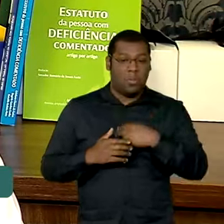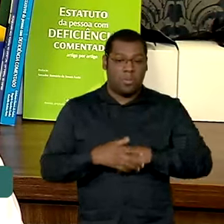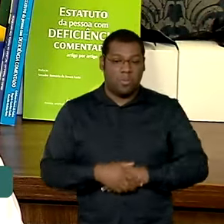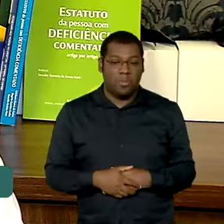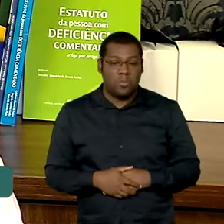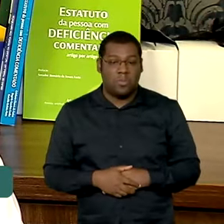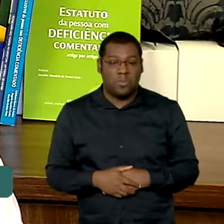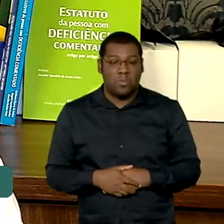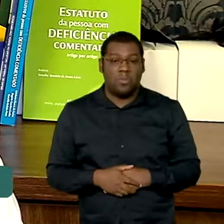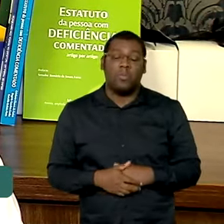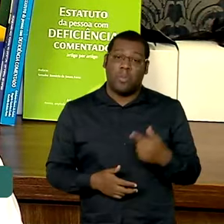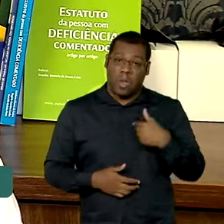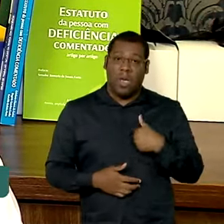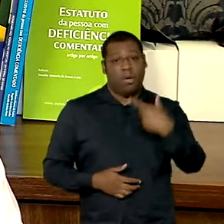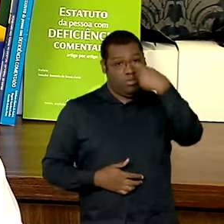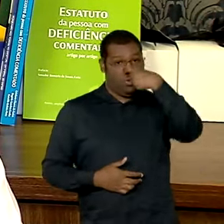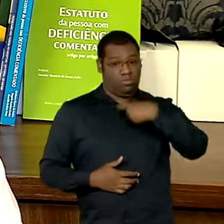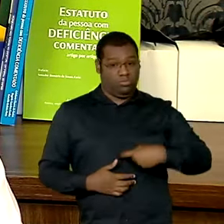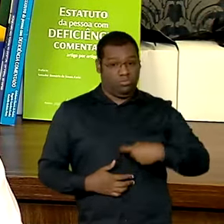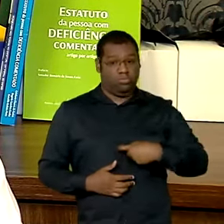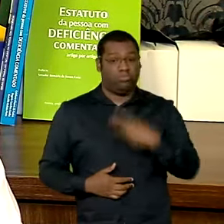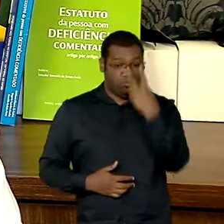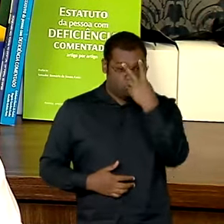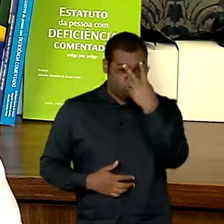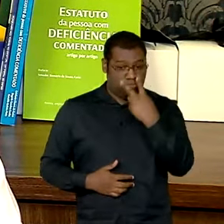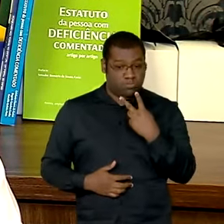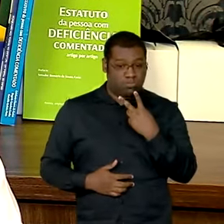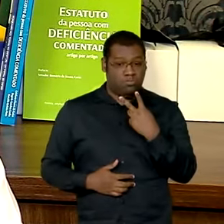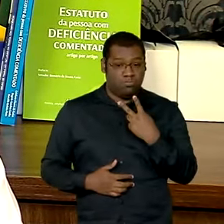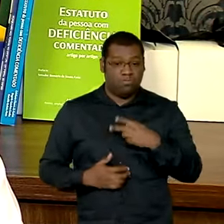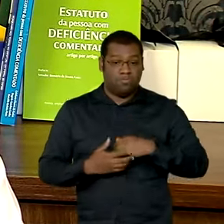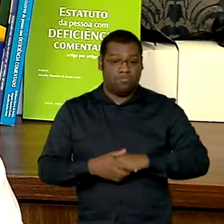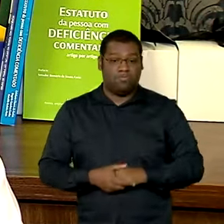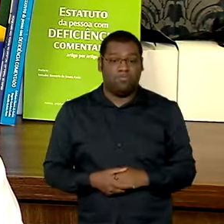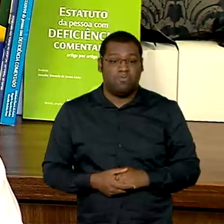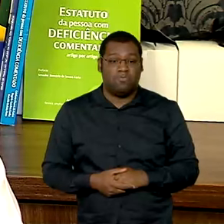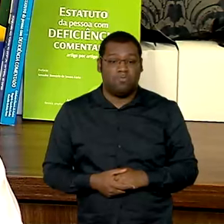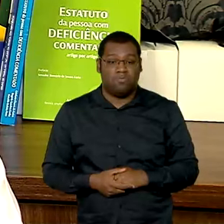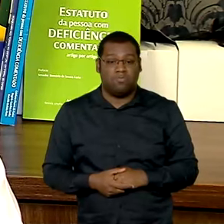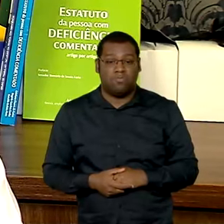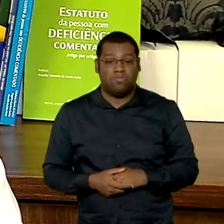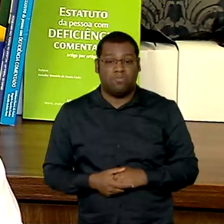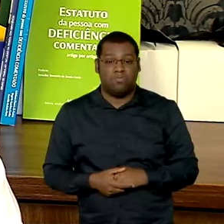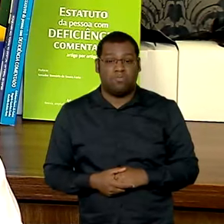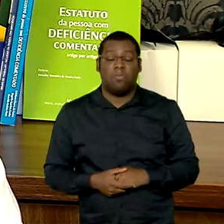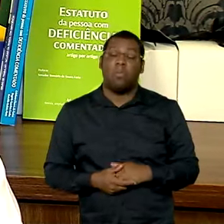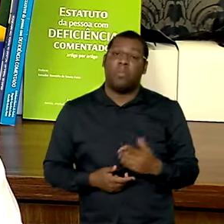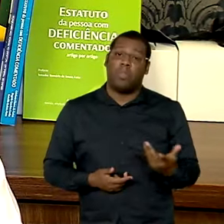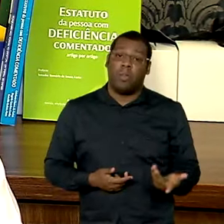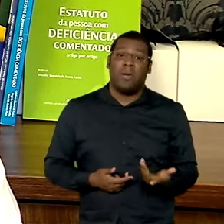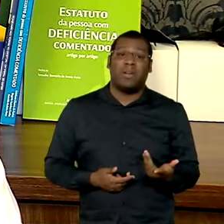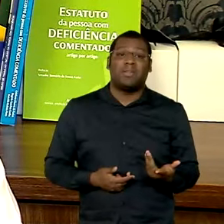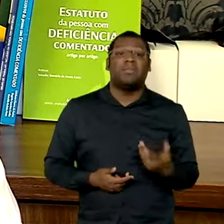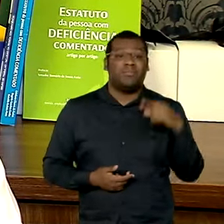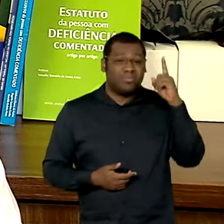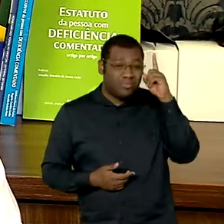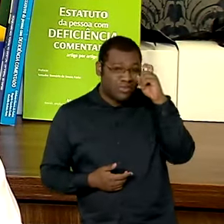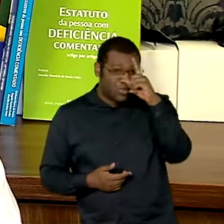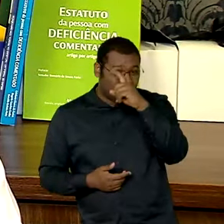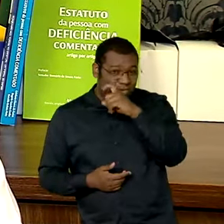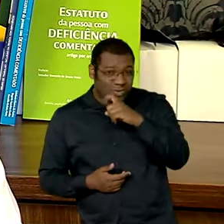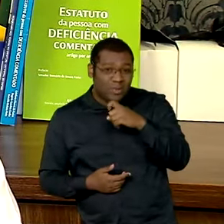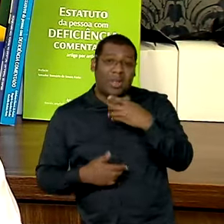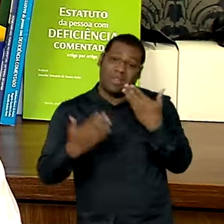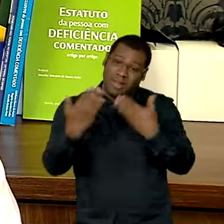caso, por exemplo, que sou pessoa com baixa visão, considerado, né, eu vou ter alguma dificuldade de identificar alguma